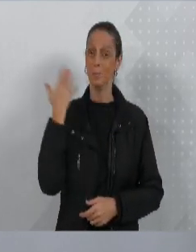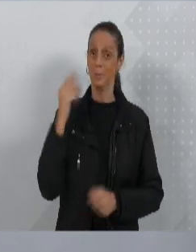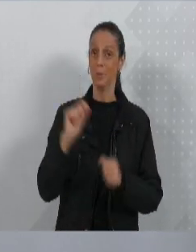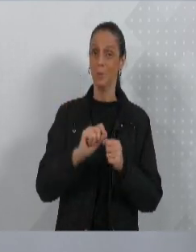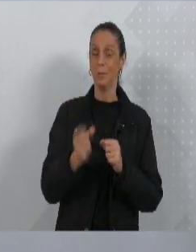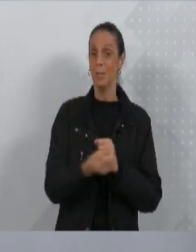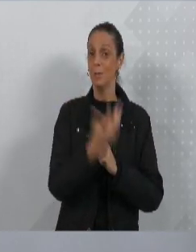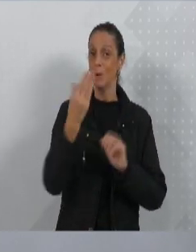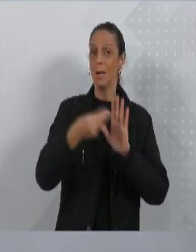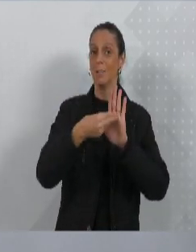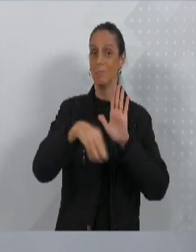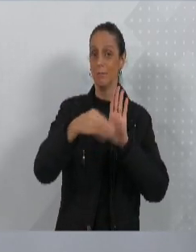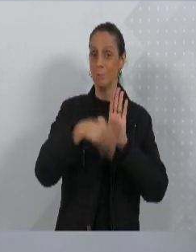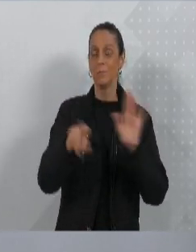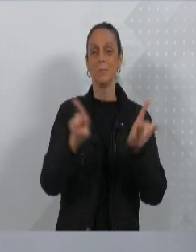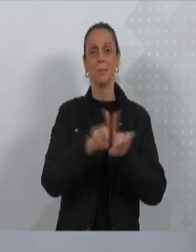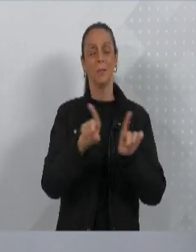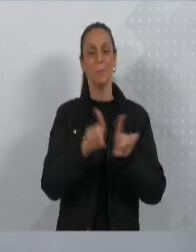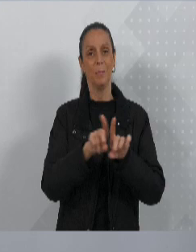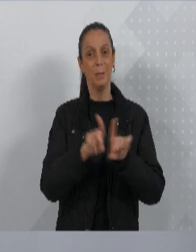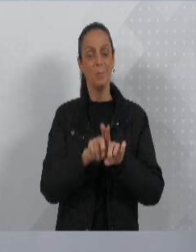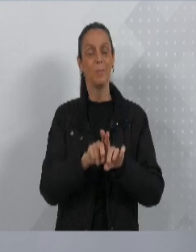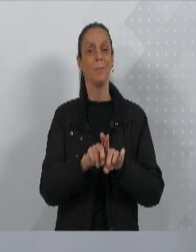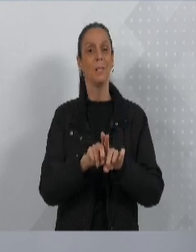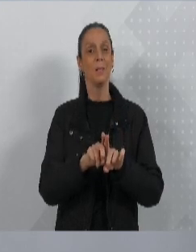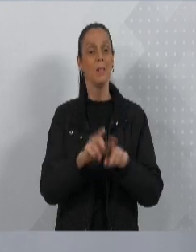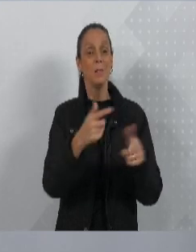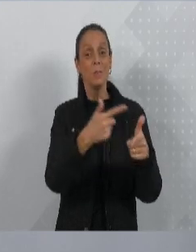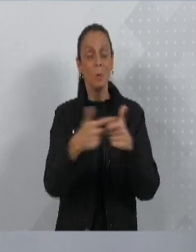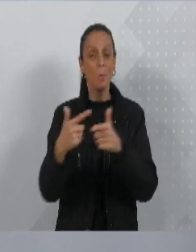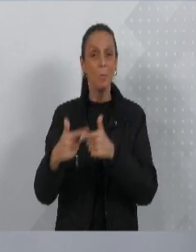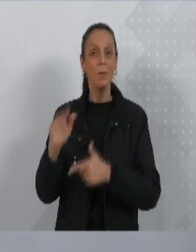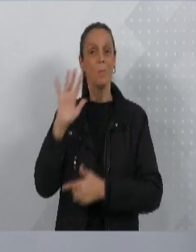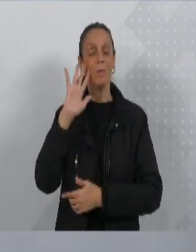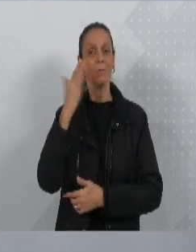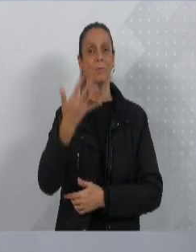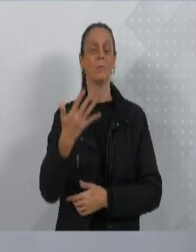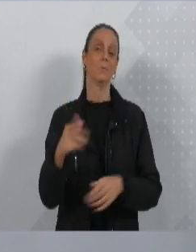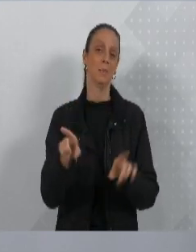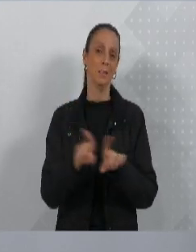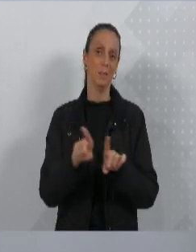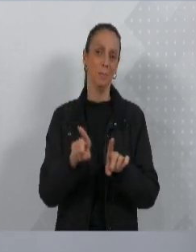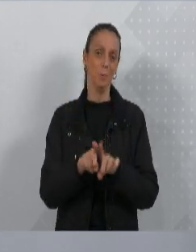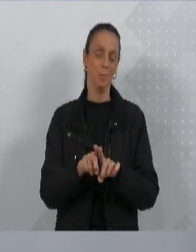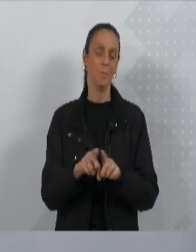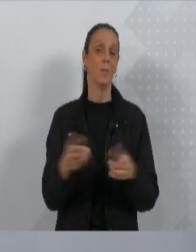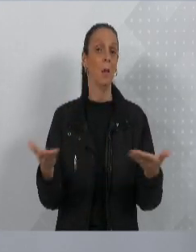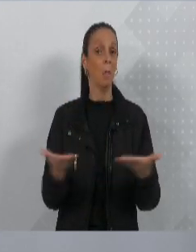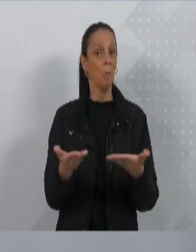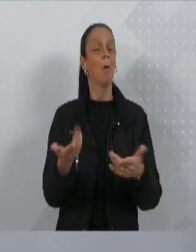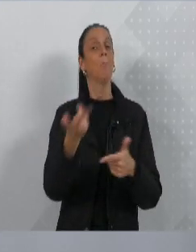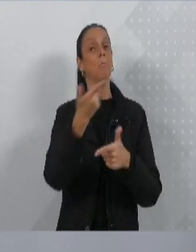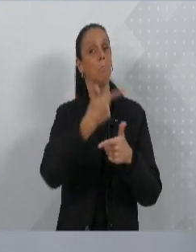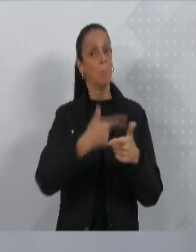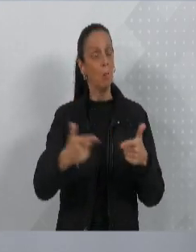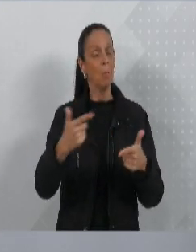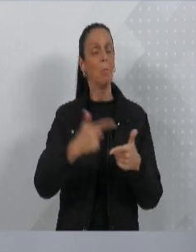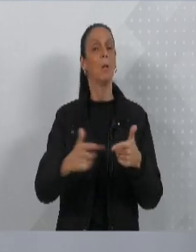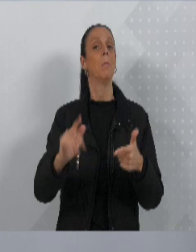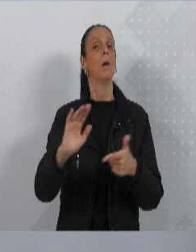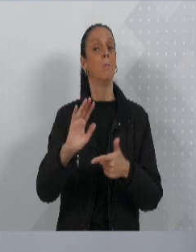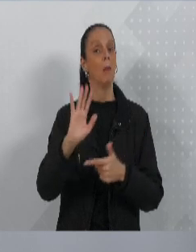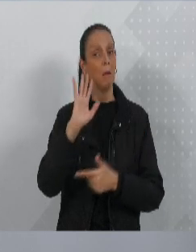aqui, a pedido da comunidade, para que essas situações pudessem ser vistas e agora a gente teve um desfecho muito interessante. Então, gente